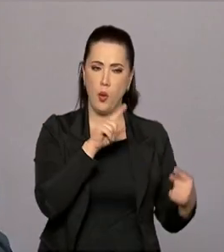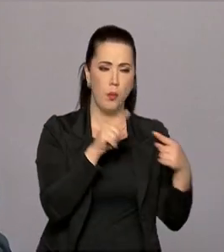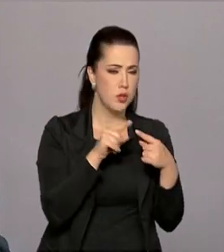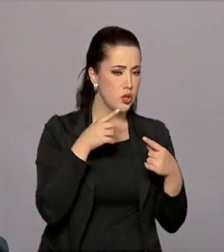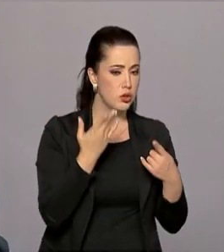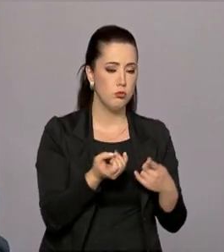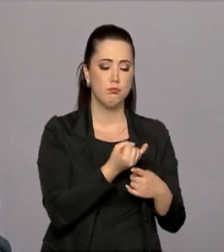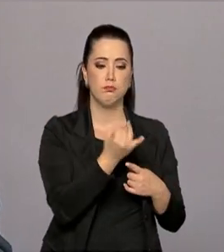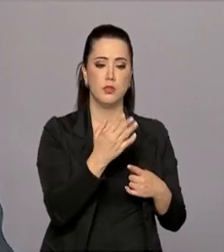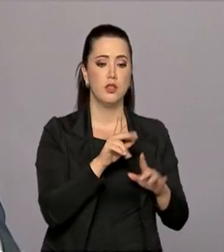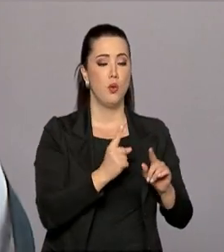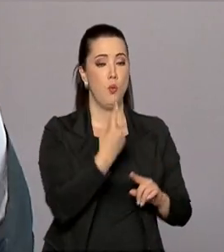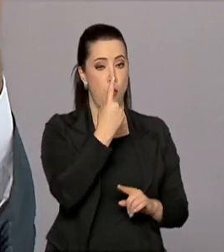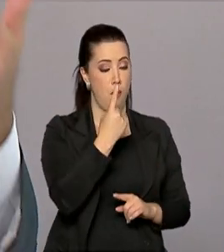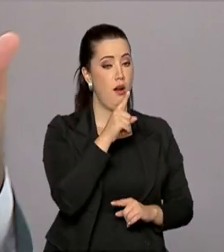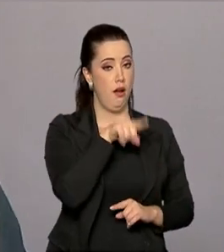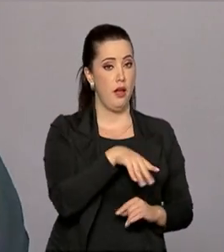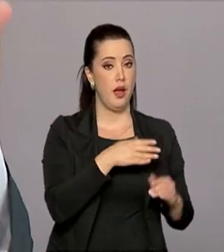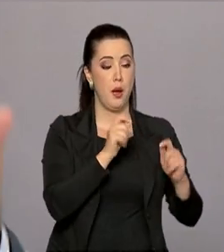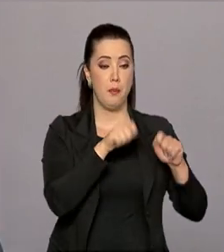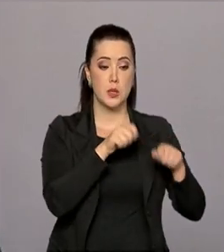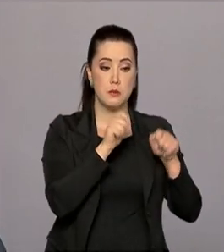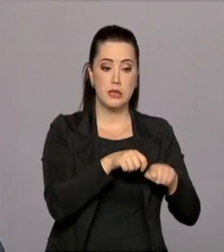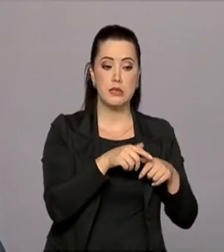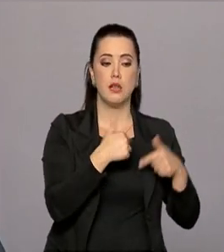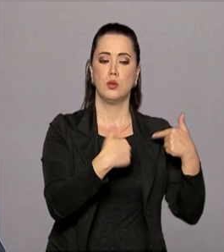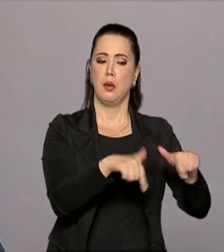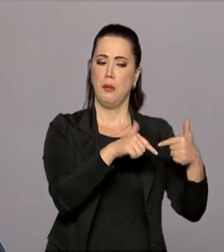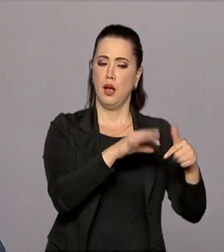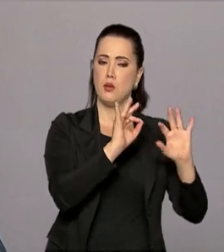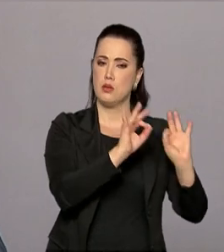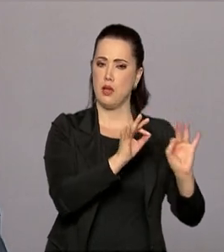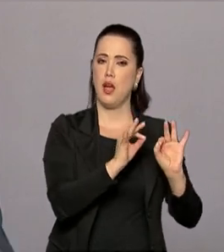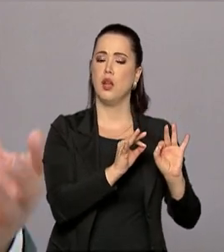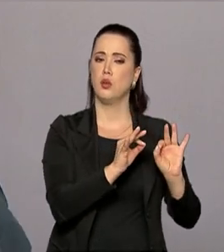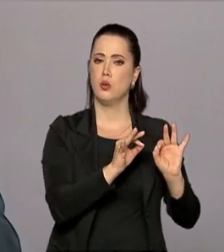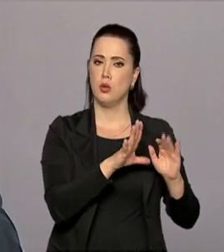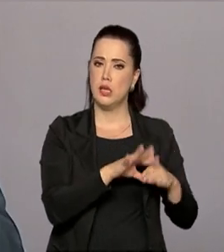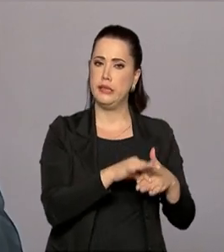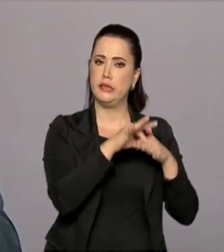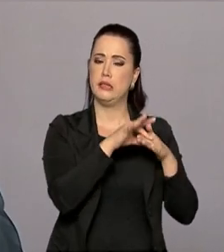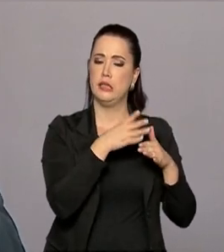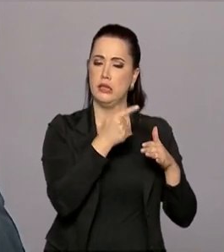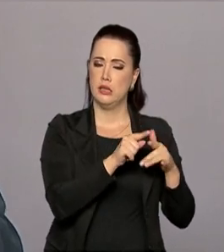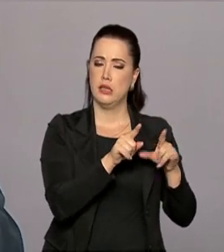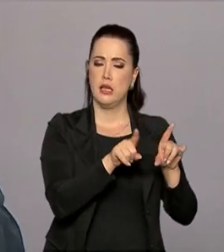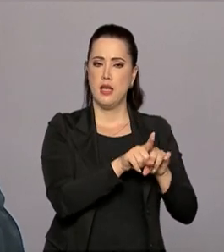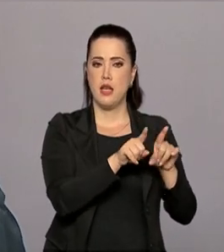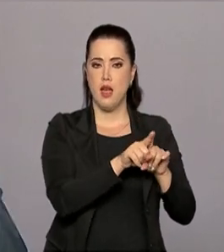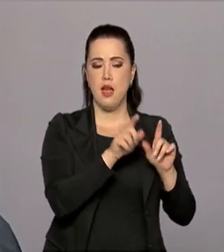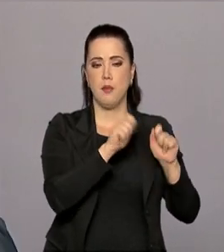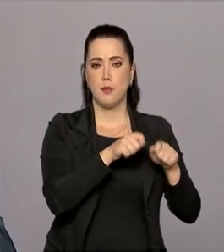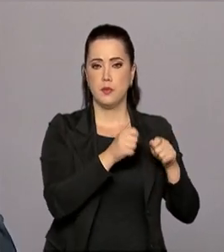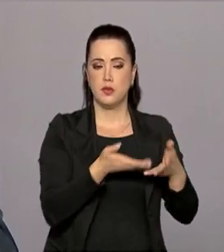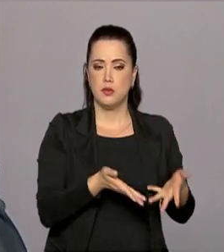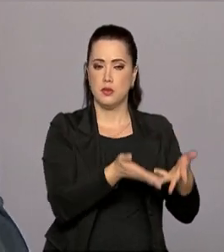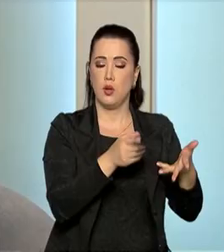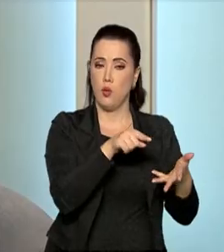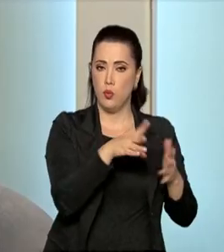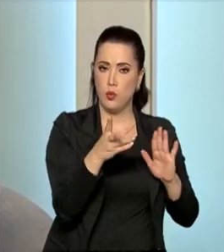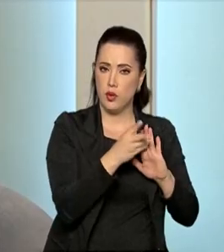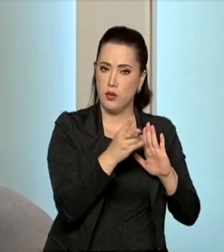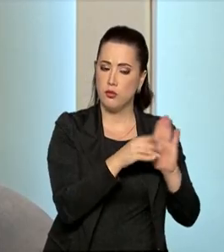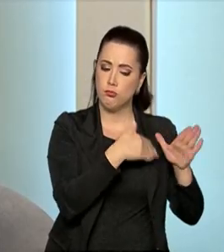delas é garantir protagonismo aos indígenas no Brasil. Como é que está esse processo? Como é que está essa meta, presidente?